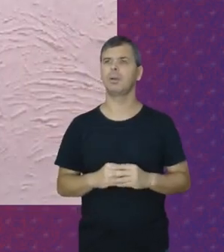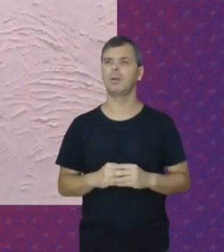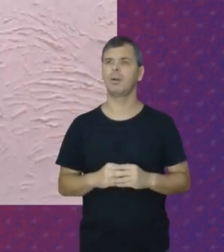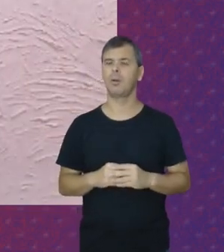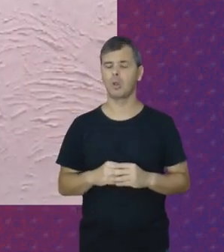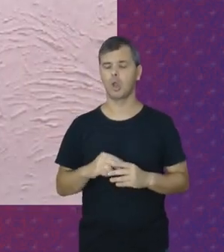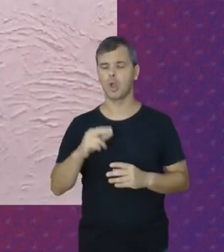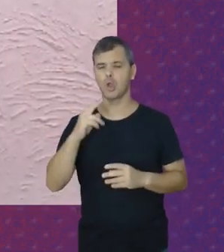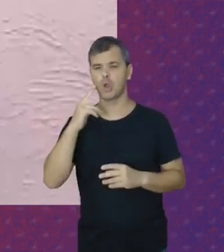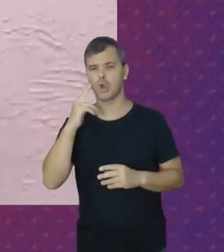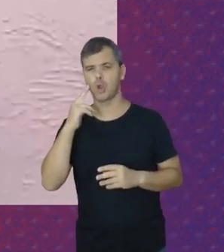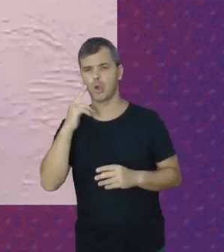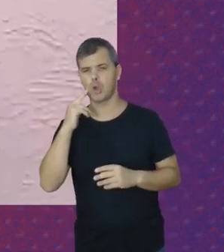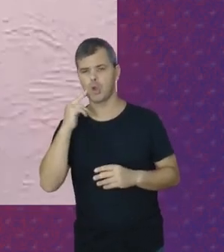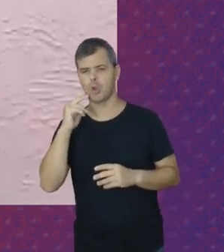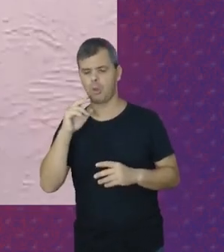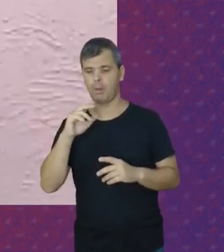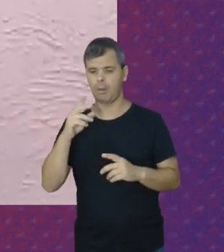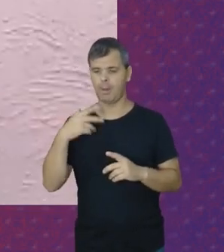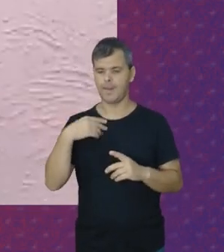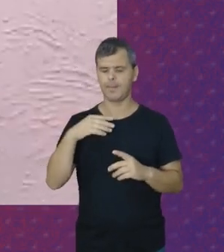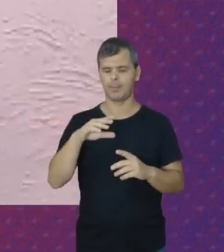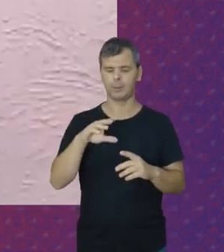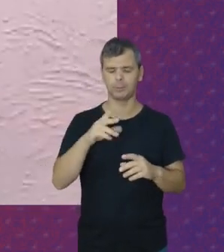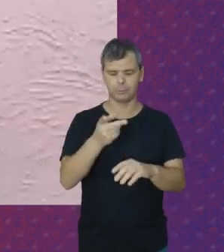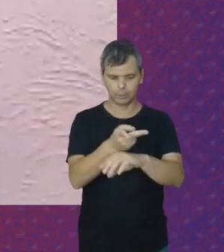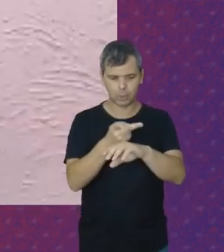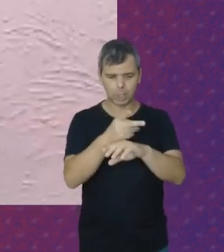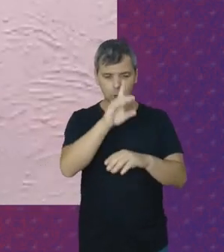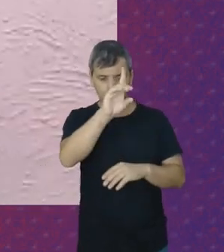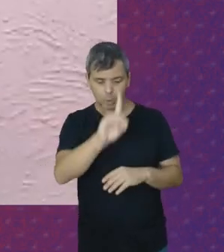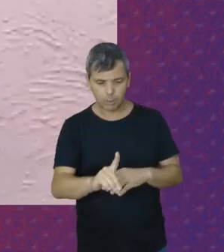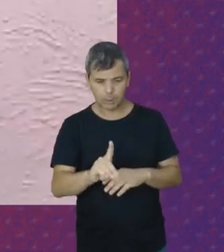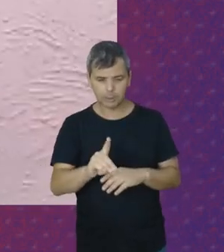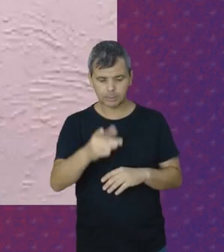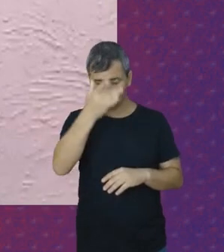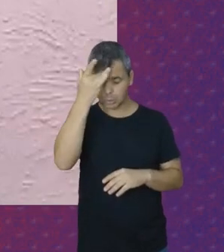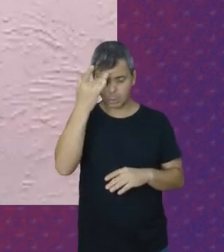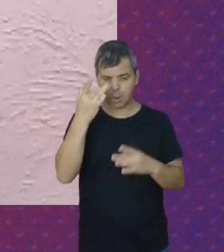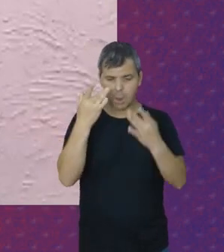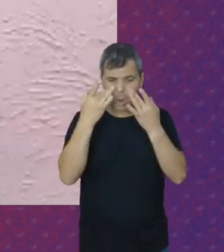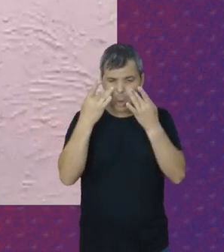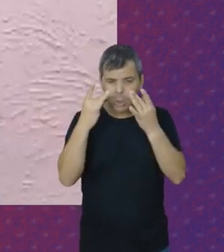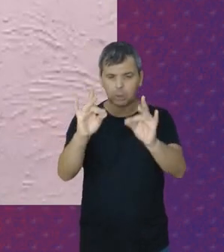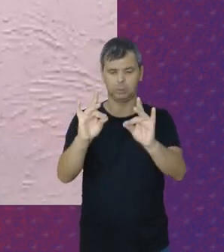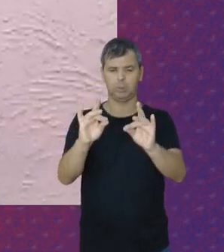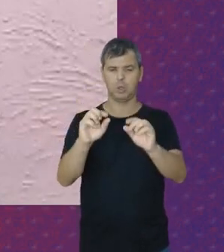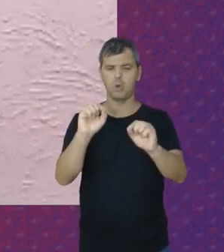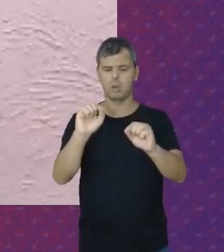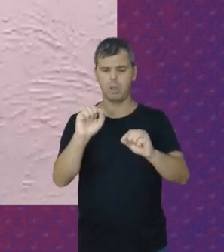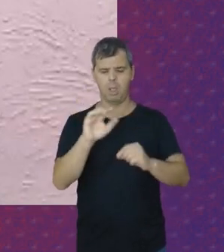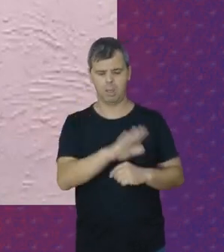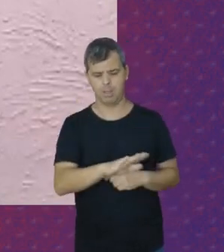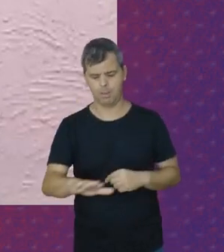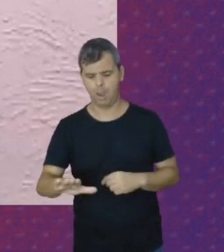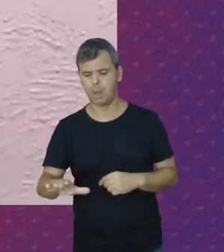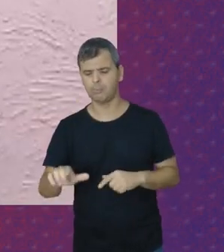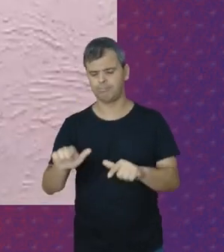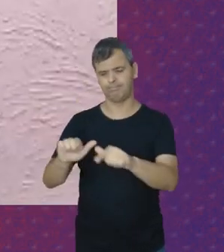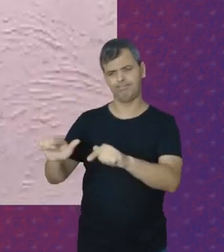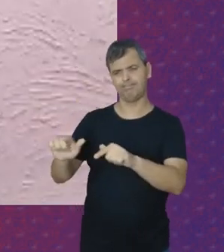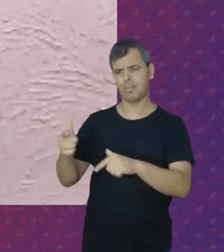Normal Você correr atrás das leis E as pessoas estão prestando mais atenção O que é trabalho infantil O que não é